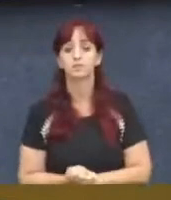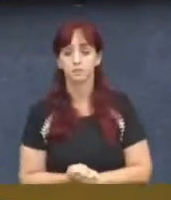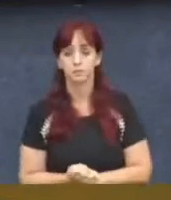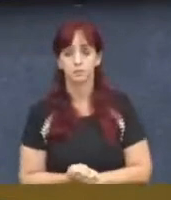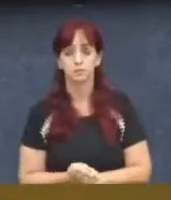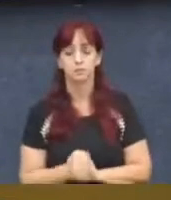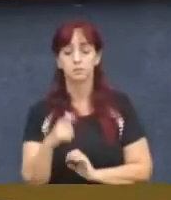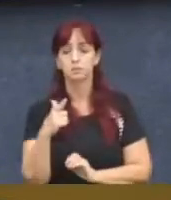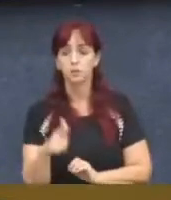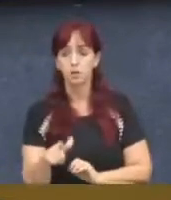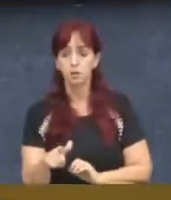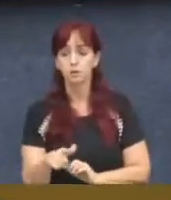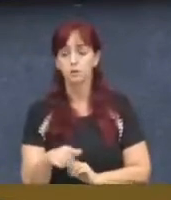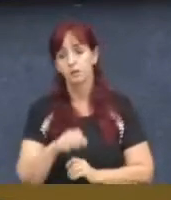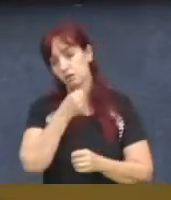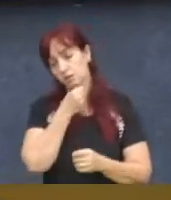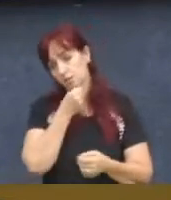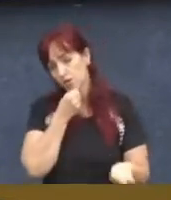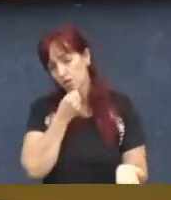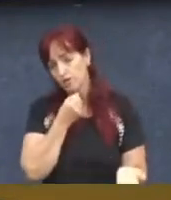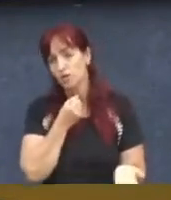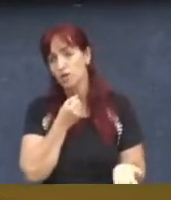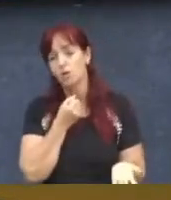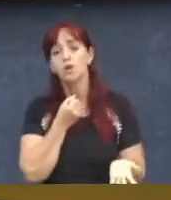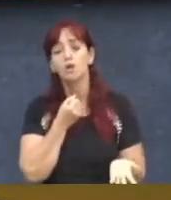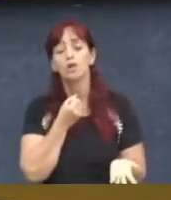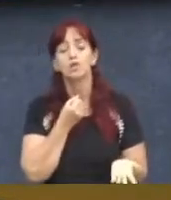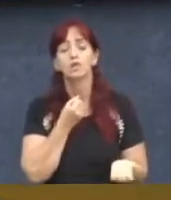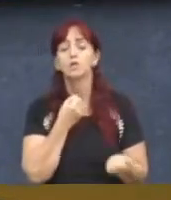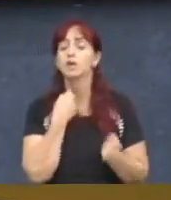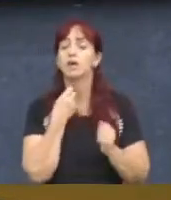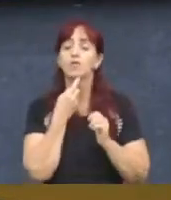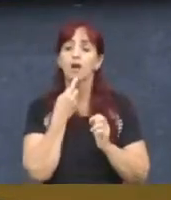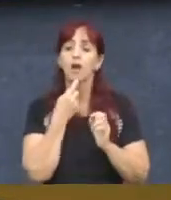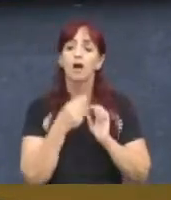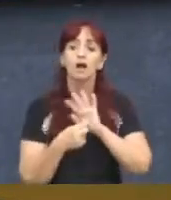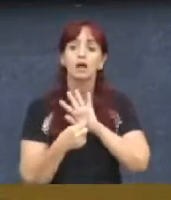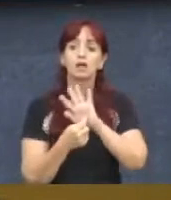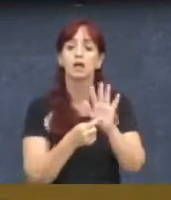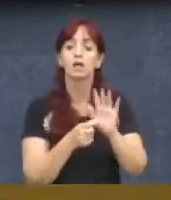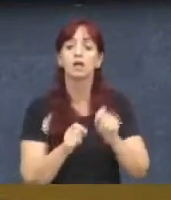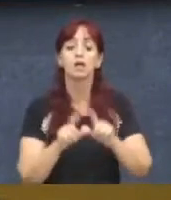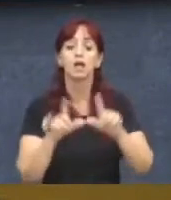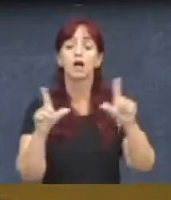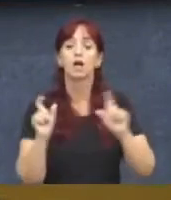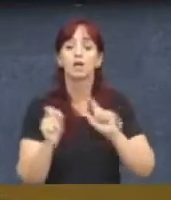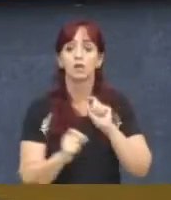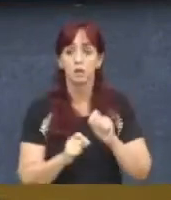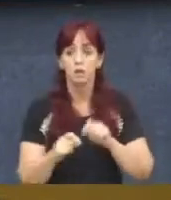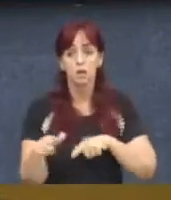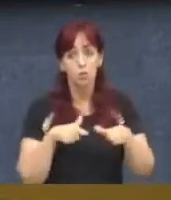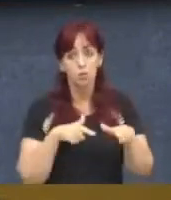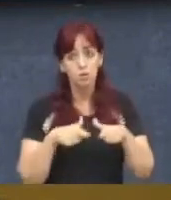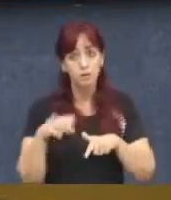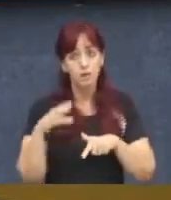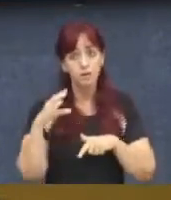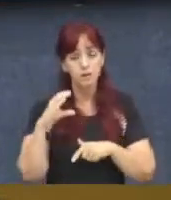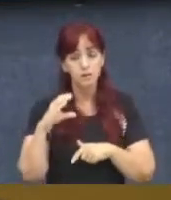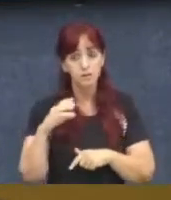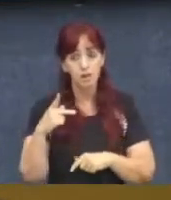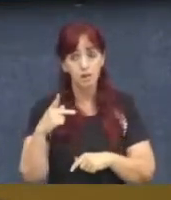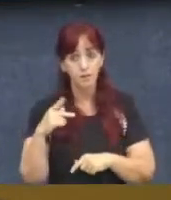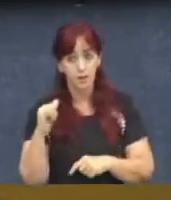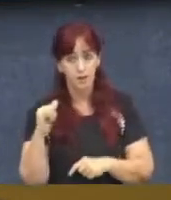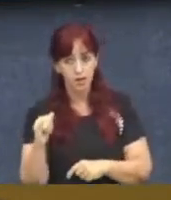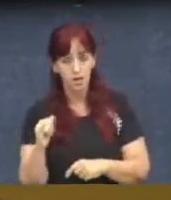Mais uma vez, vindo a esse microfone, gostaria de esclarecer que os trabalhos da CPI, eles seguem um rito e um cronograma, né,